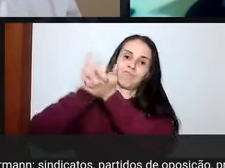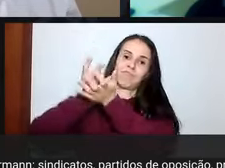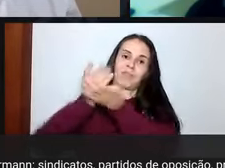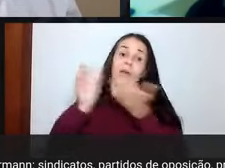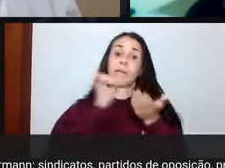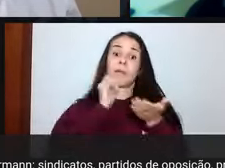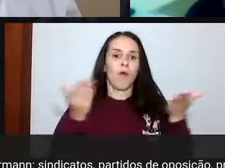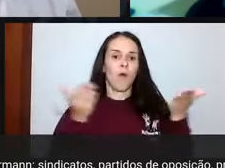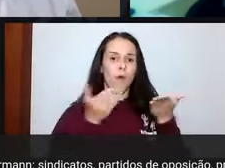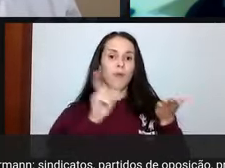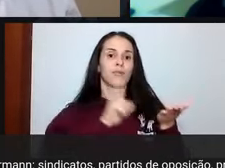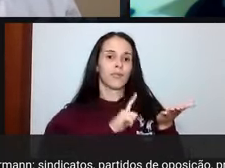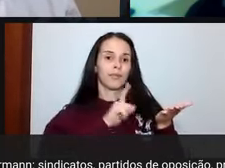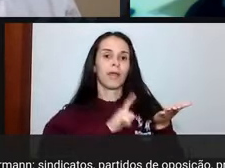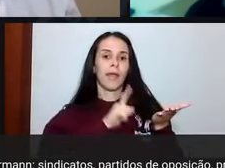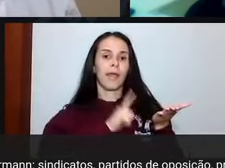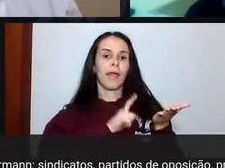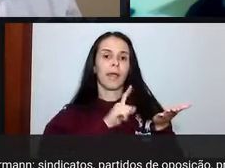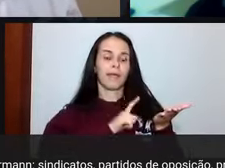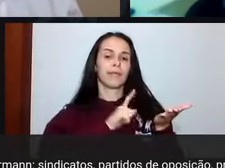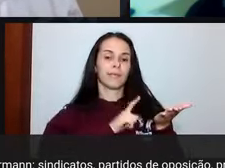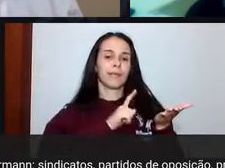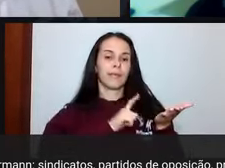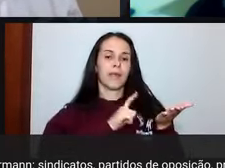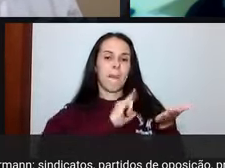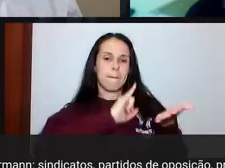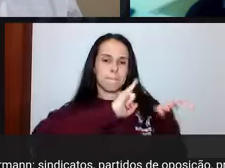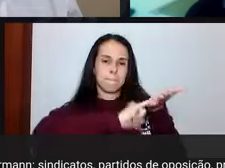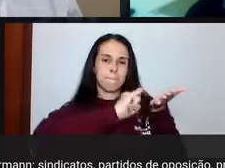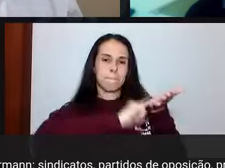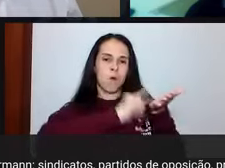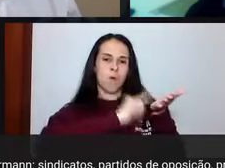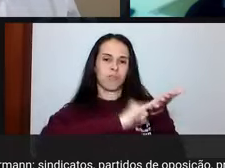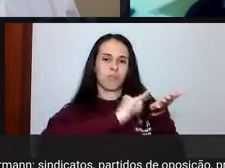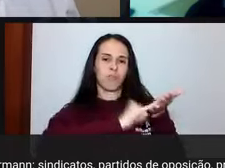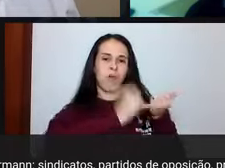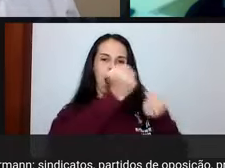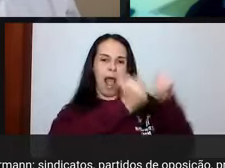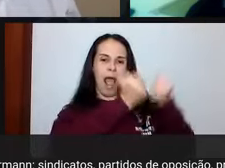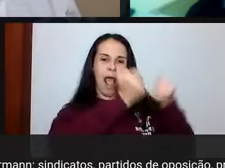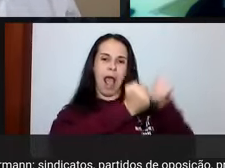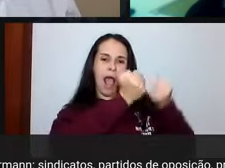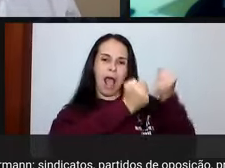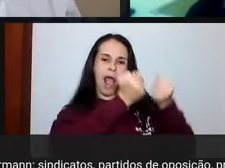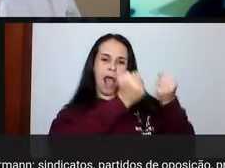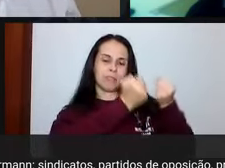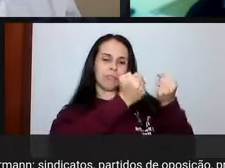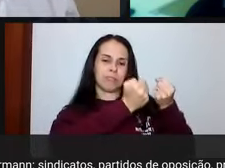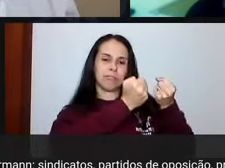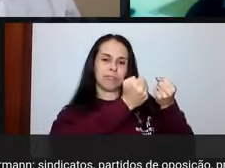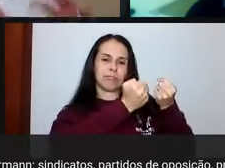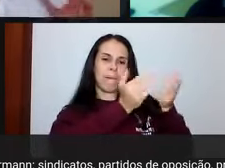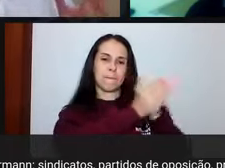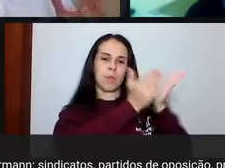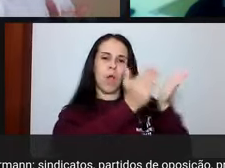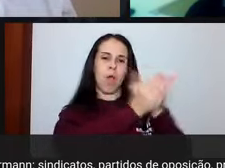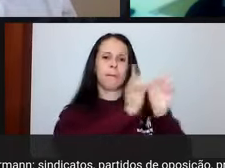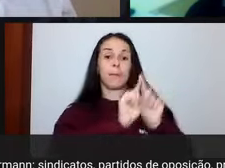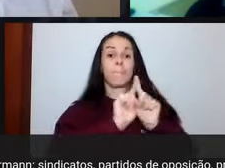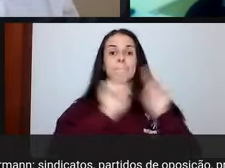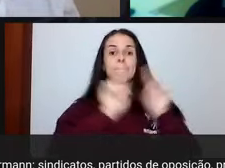de um fusca e não cobra de um jatinho, de uma lancha. Por exemplo, tornando a coisa muito